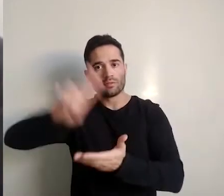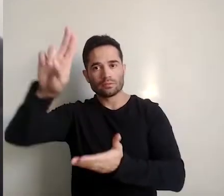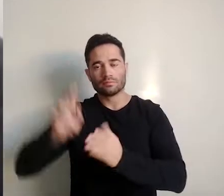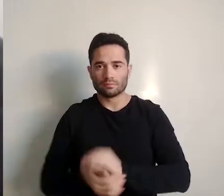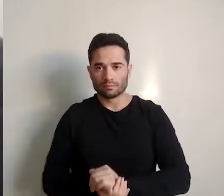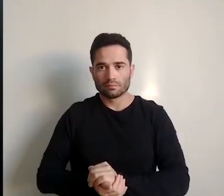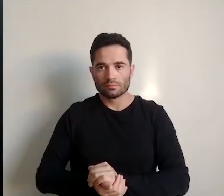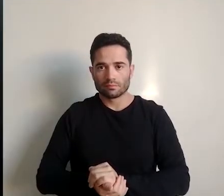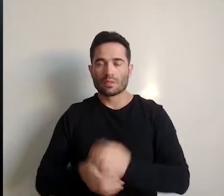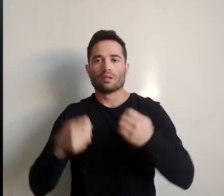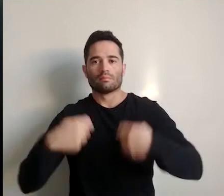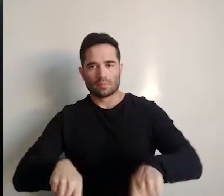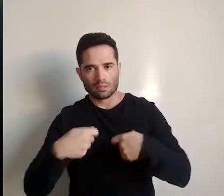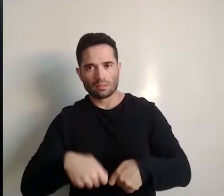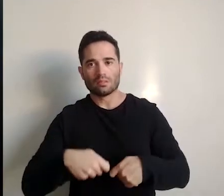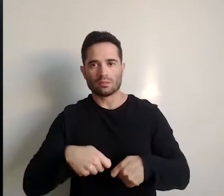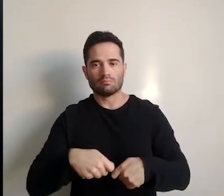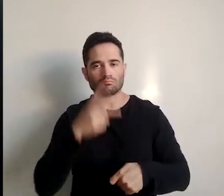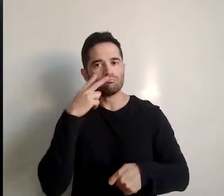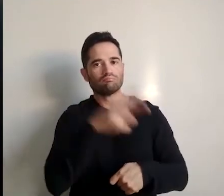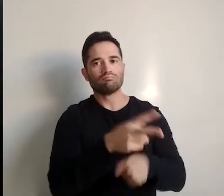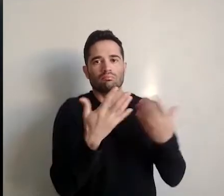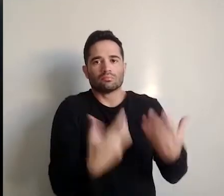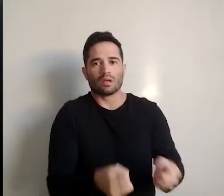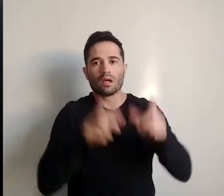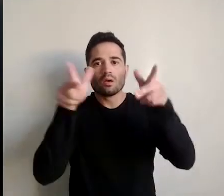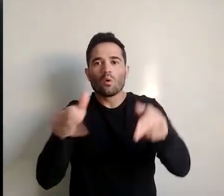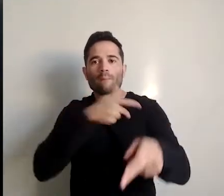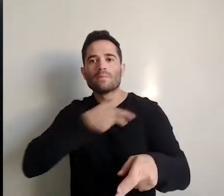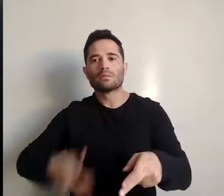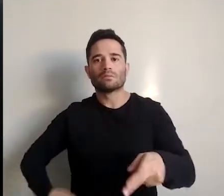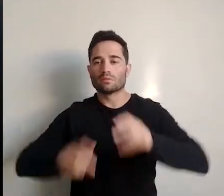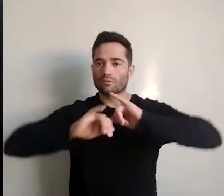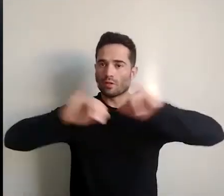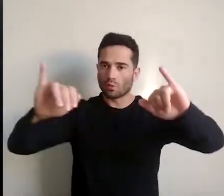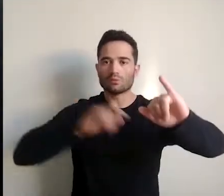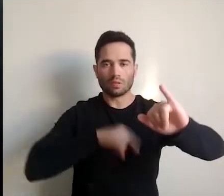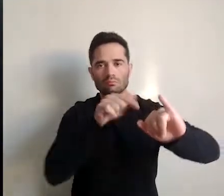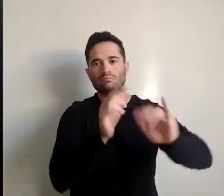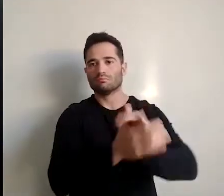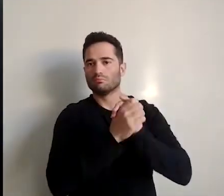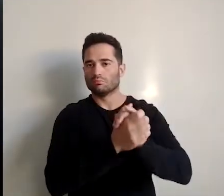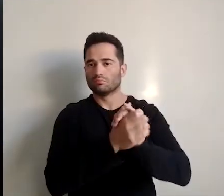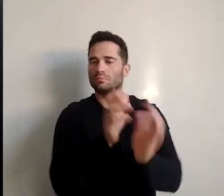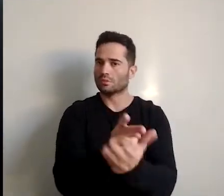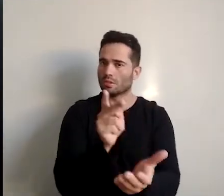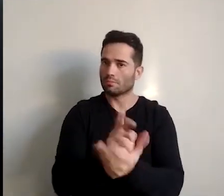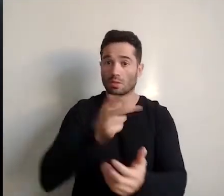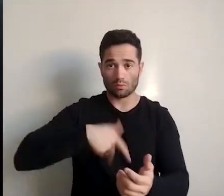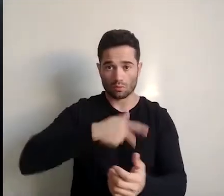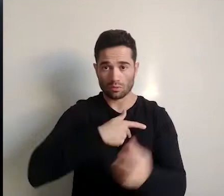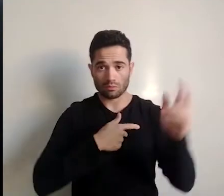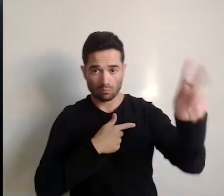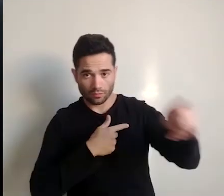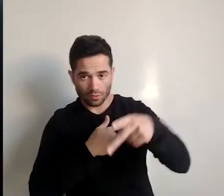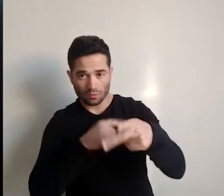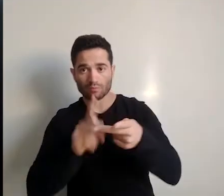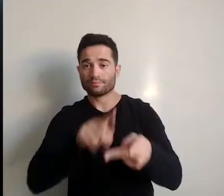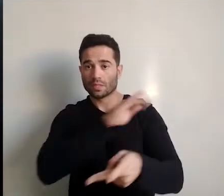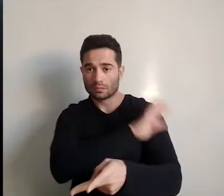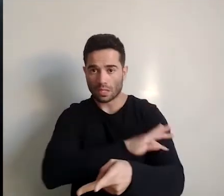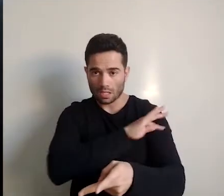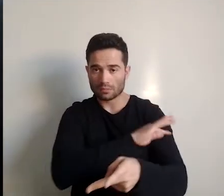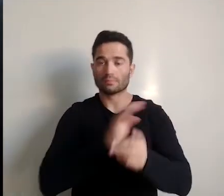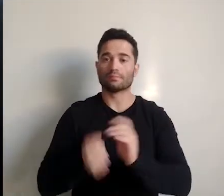nossas universidades. Nós precisamos reconhecer, como o presidente falou, reconhecer e homenagear sempre os nossos professores,